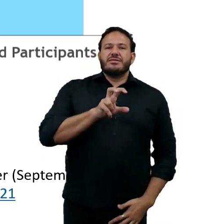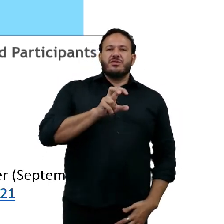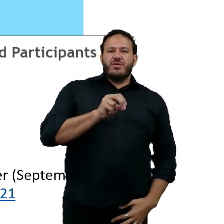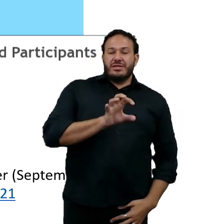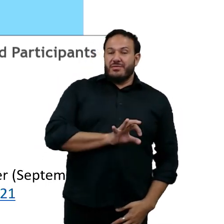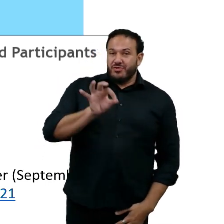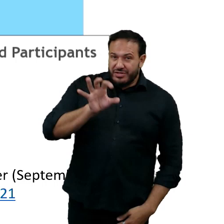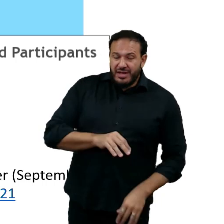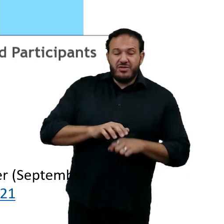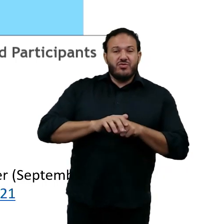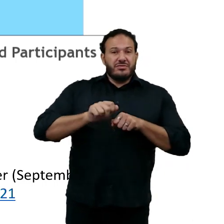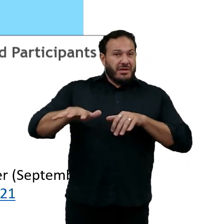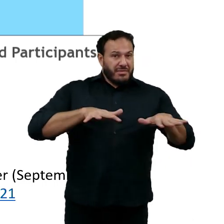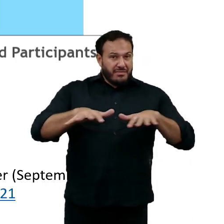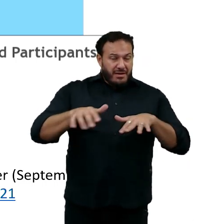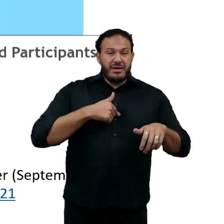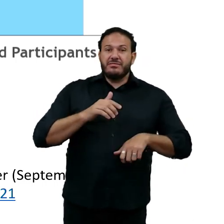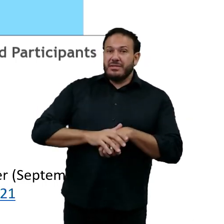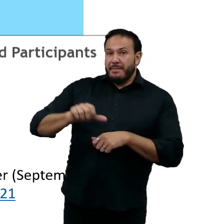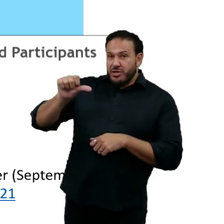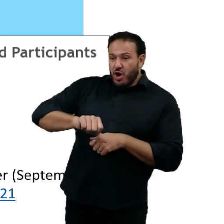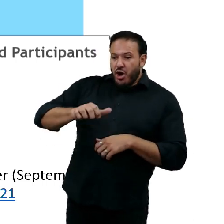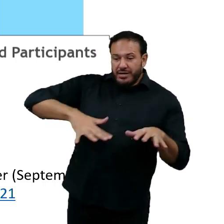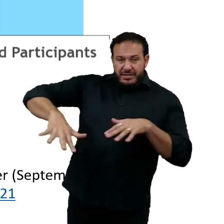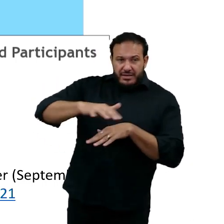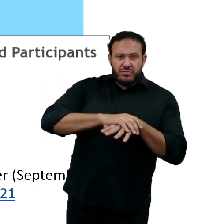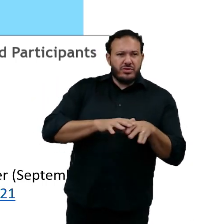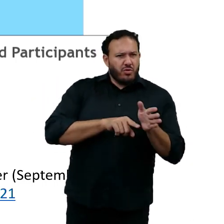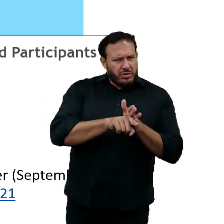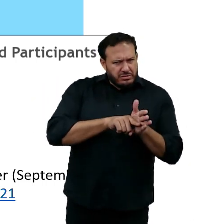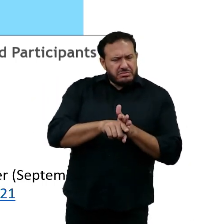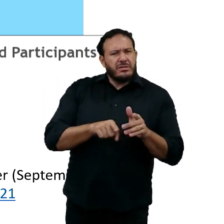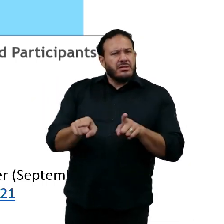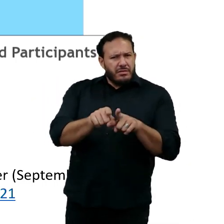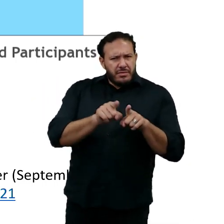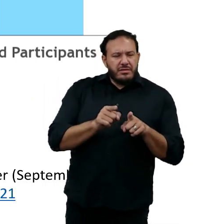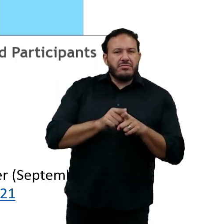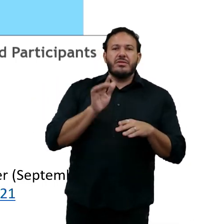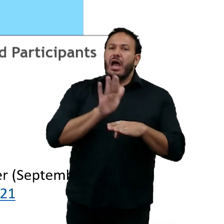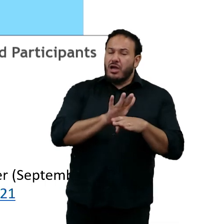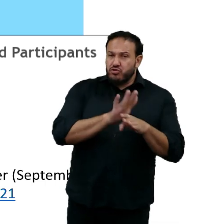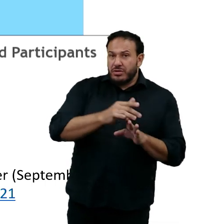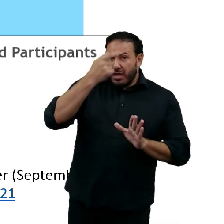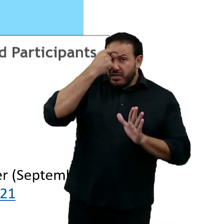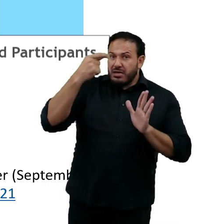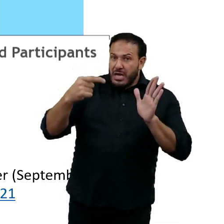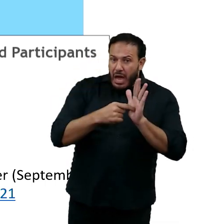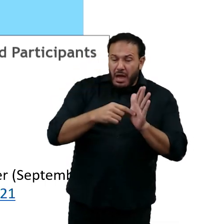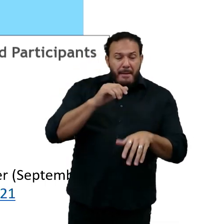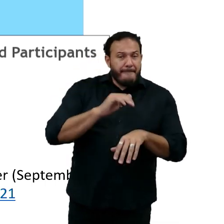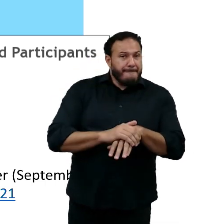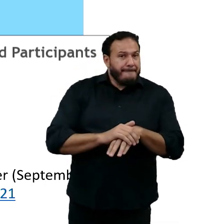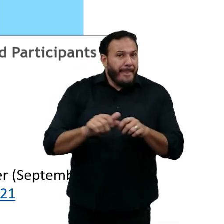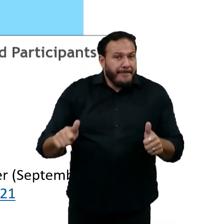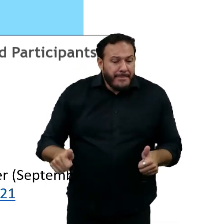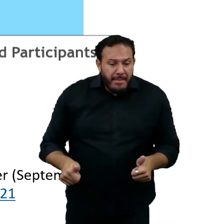está pior em termos de consultoria, com a ajuda de IA, eles melhoraram mais do que os